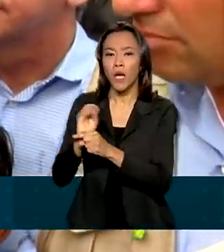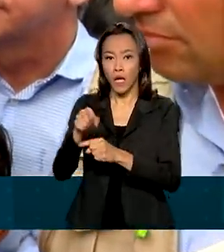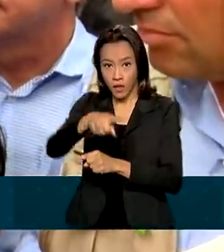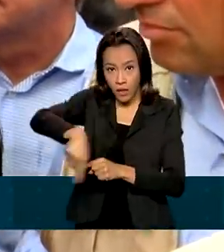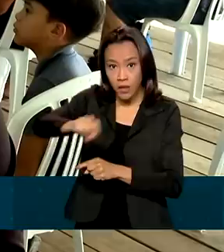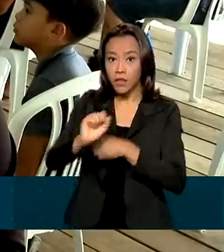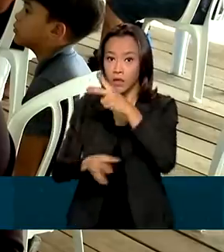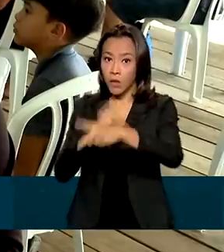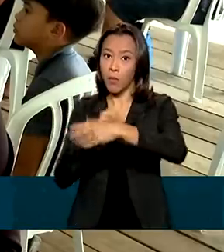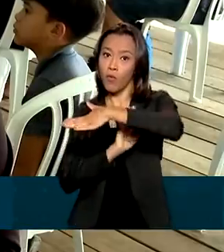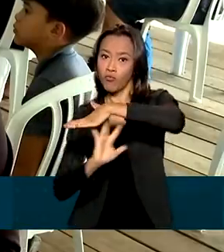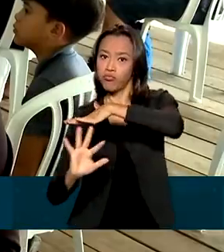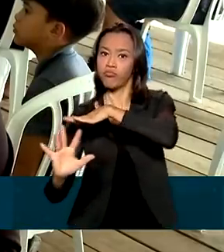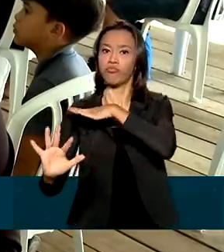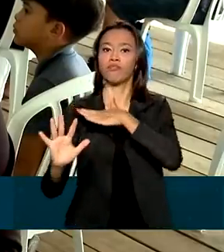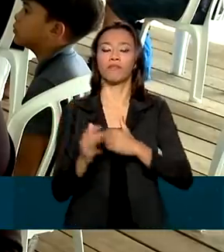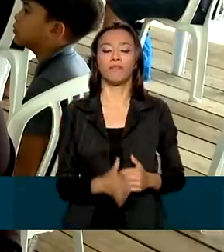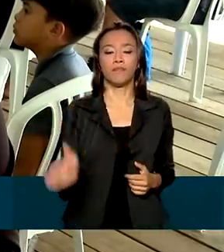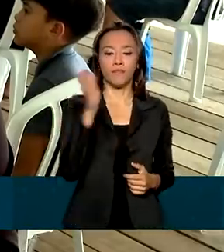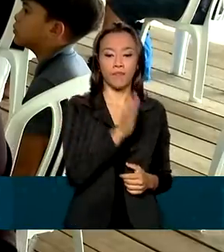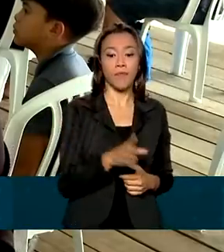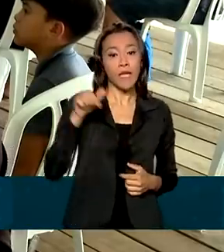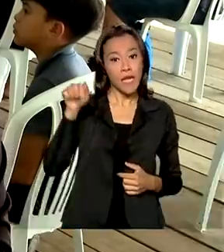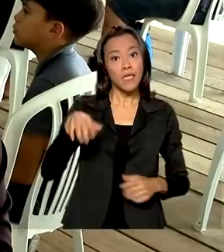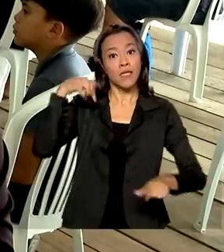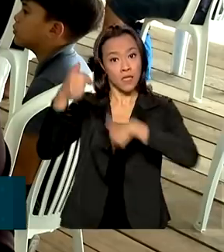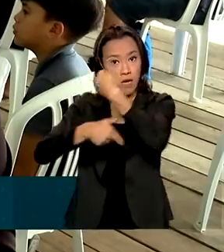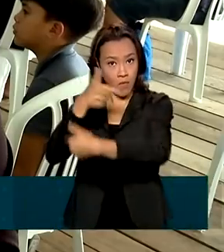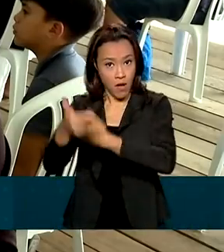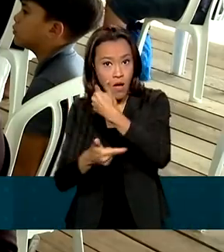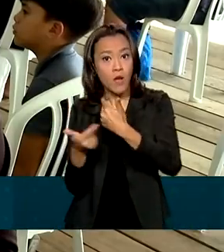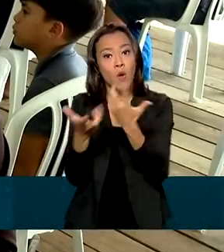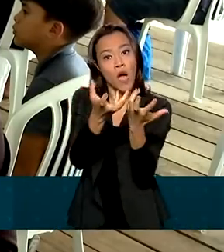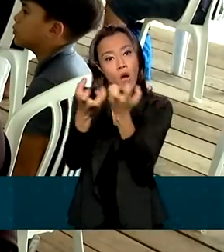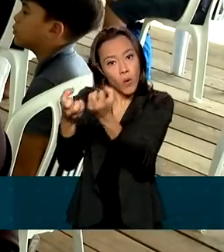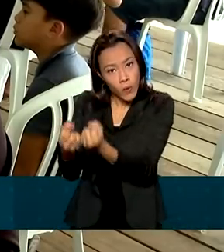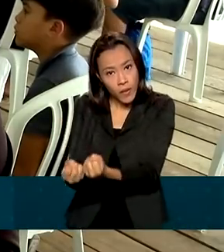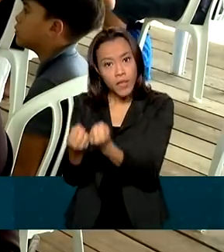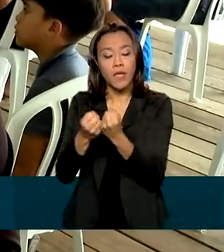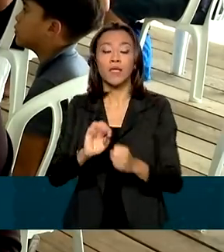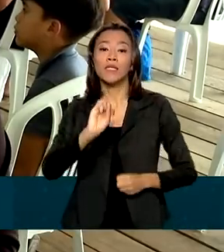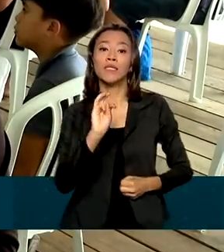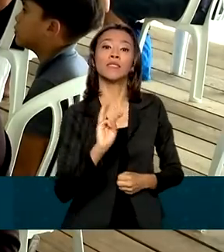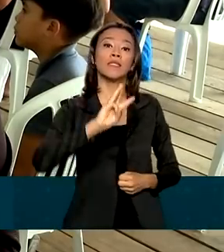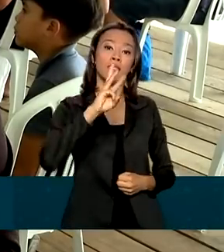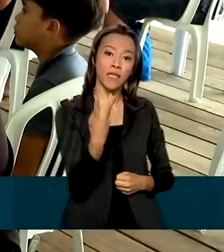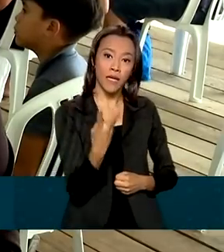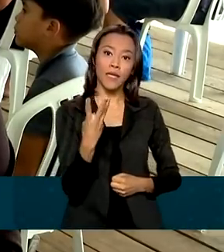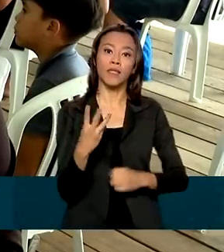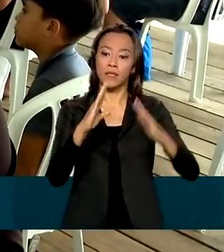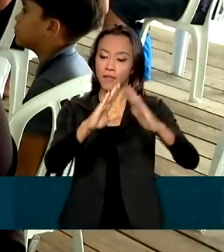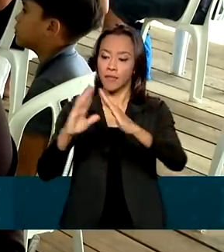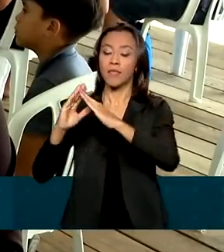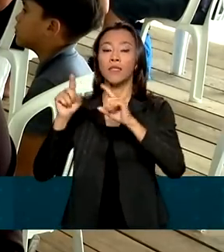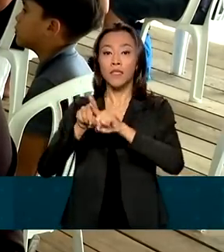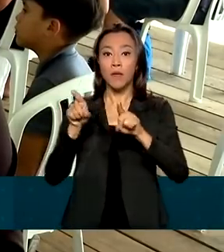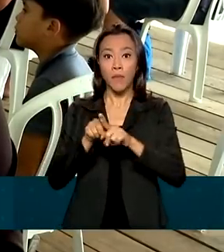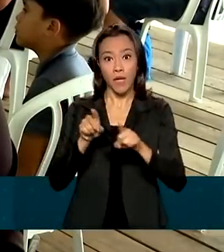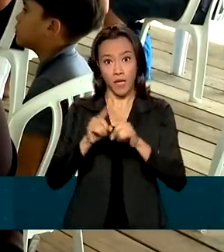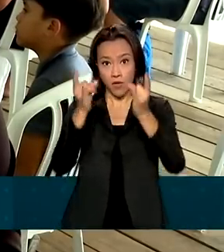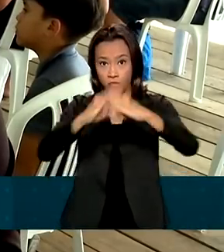interiorizá-los. A operação acolhida conta com 13 abrigos e 4 alojamentos, localizados em Manaus,